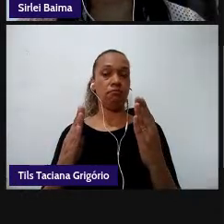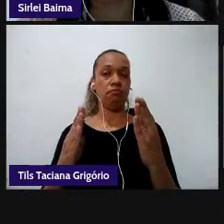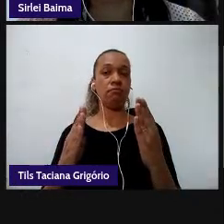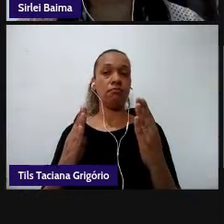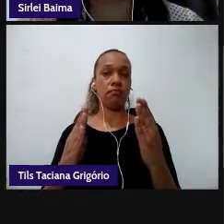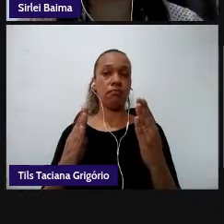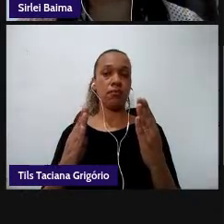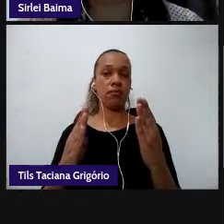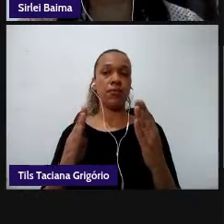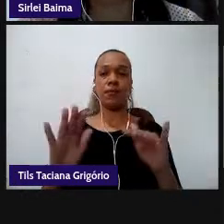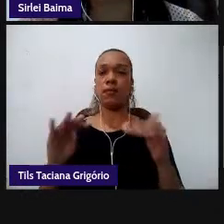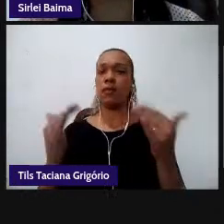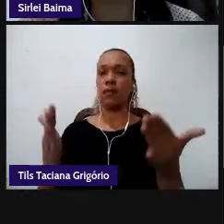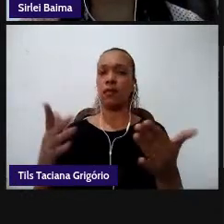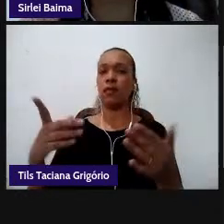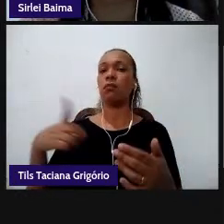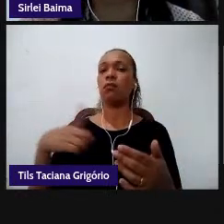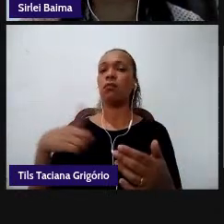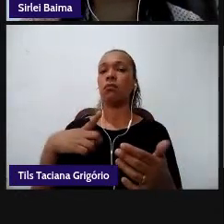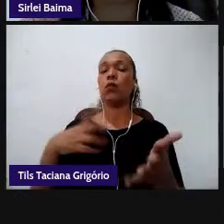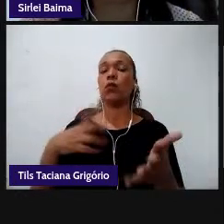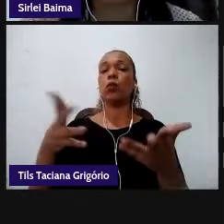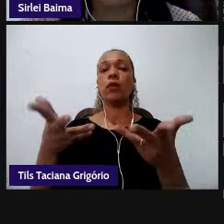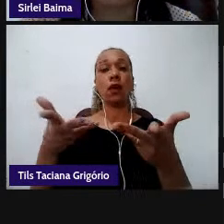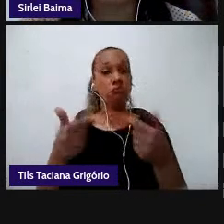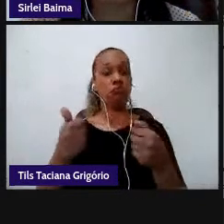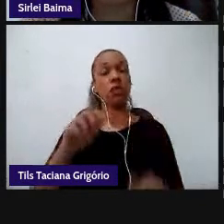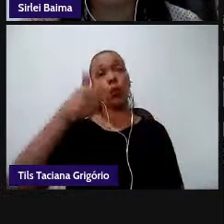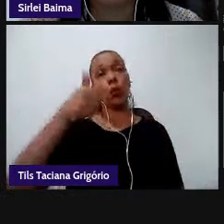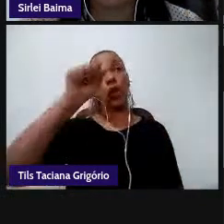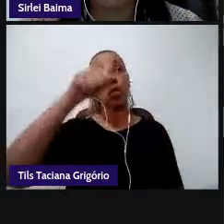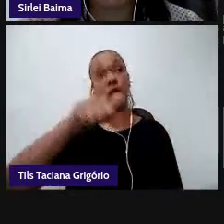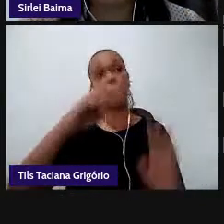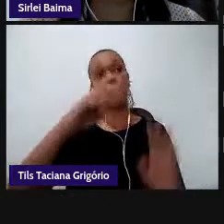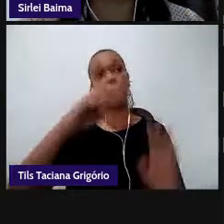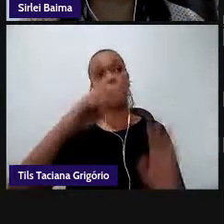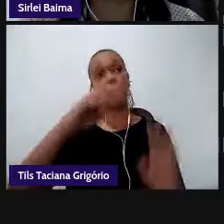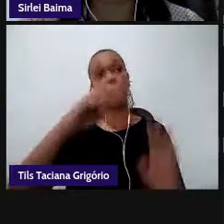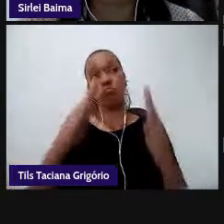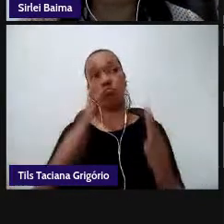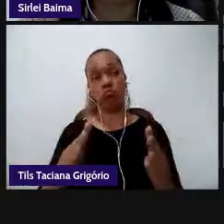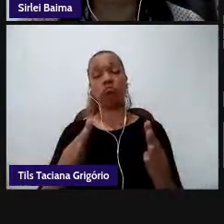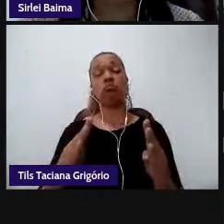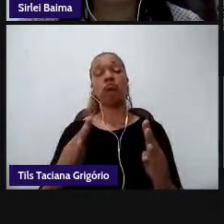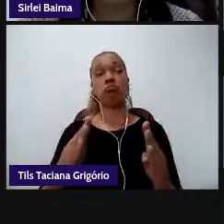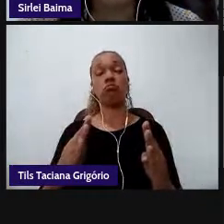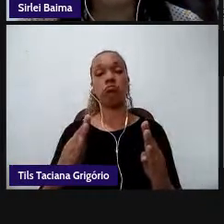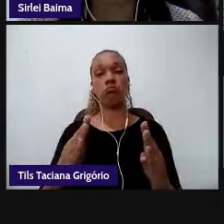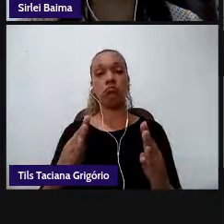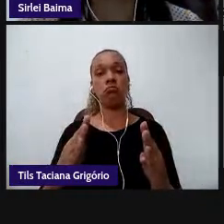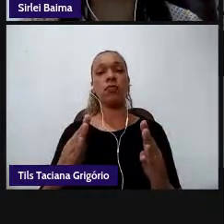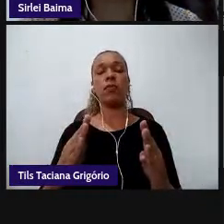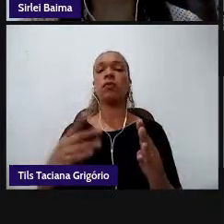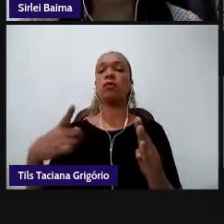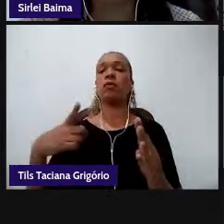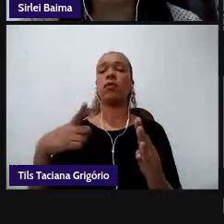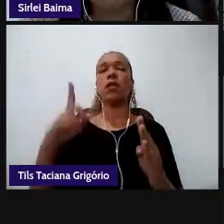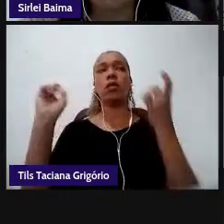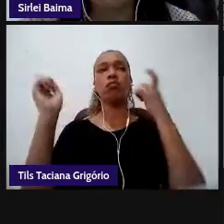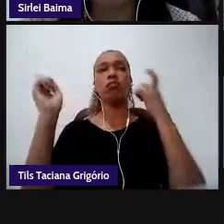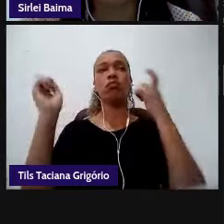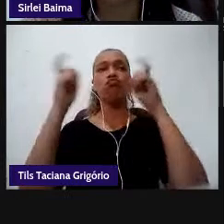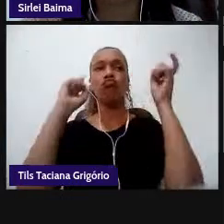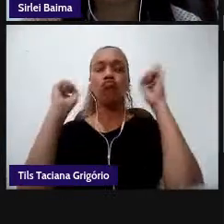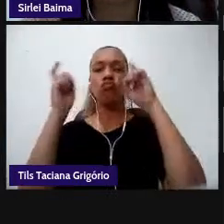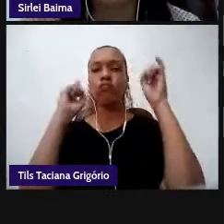tenho aí uma habilidade que vem analisando esse fenômeno do pós-verdade propondo discussões quais são esses